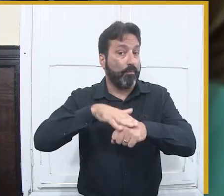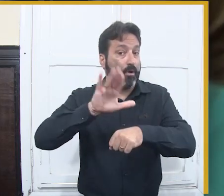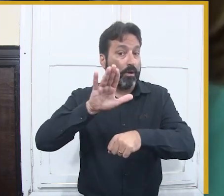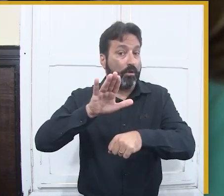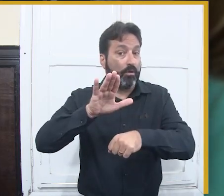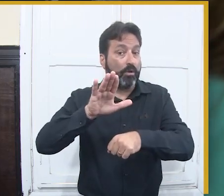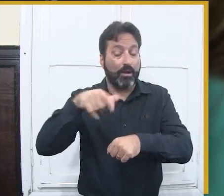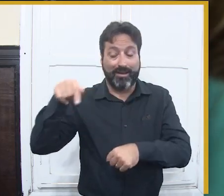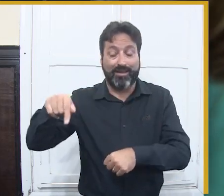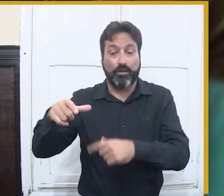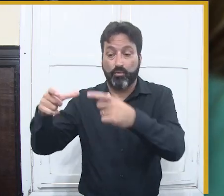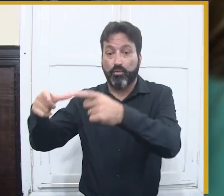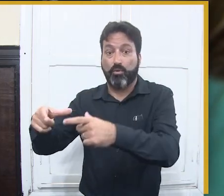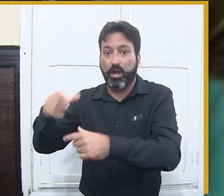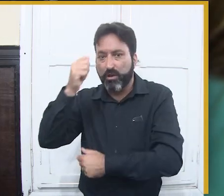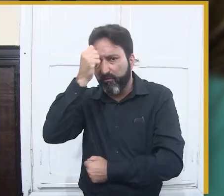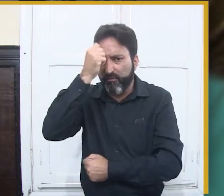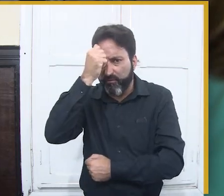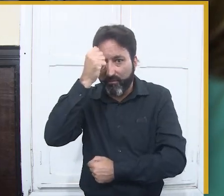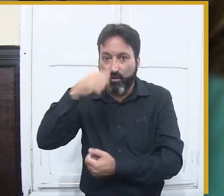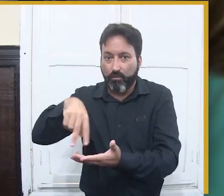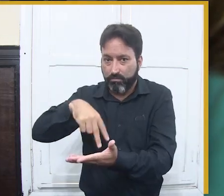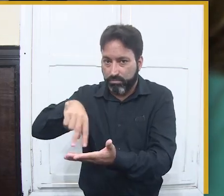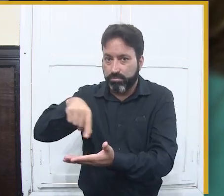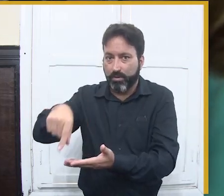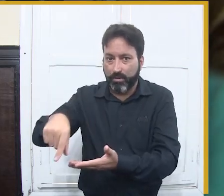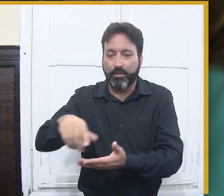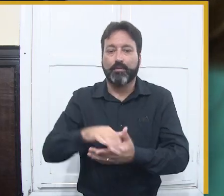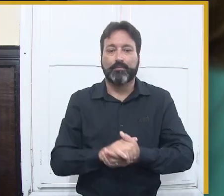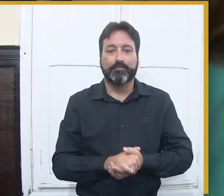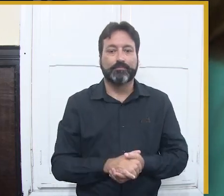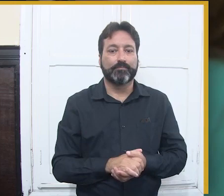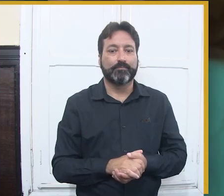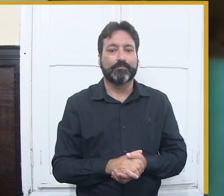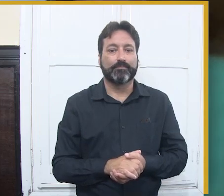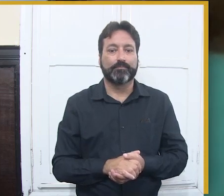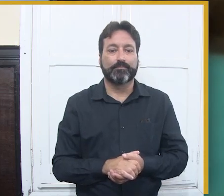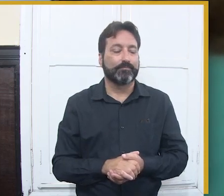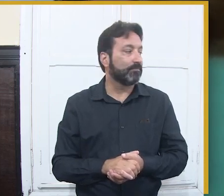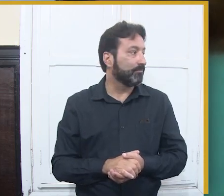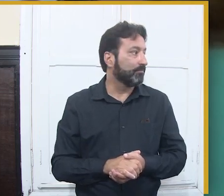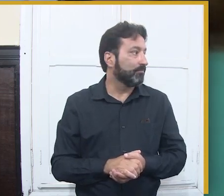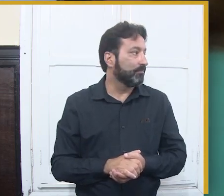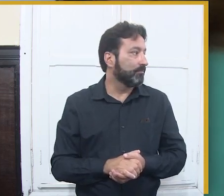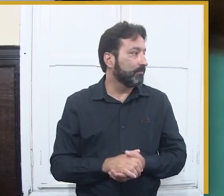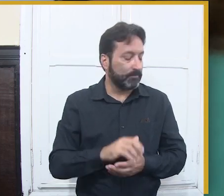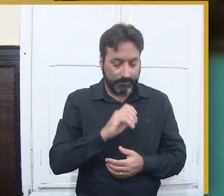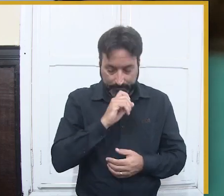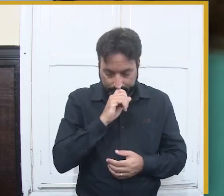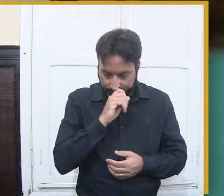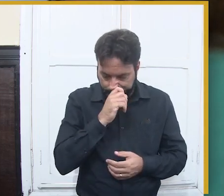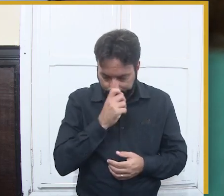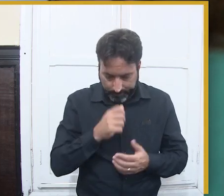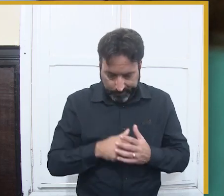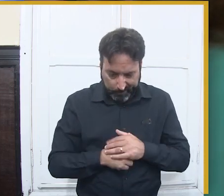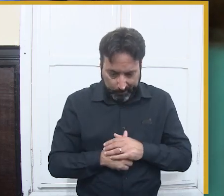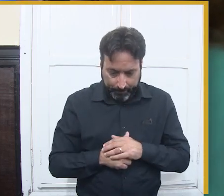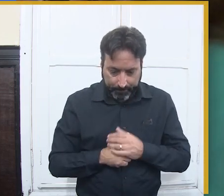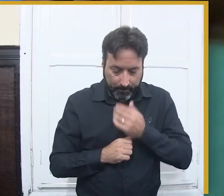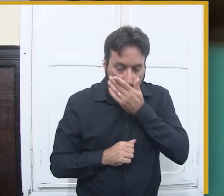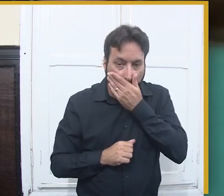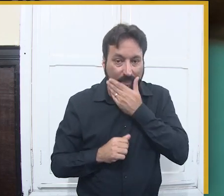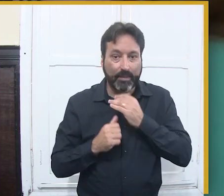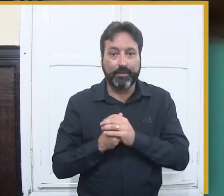com, mais uma vez, a exploração mais acentuada, a gente dando um enfoque